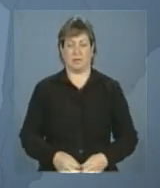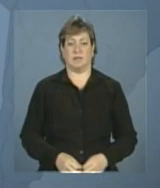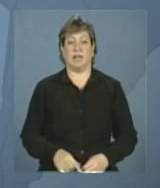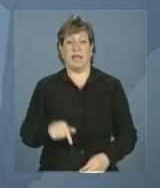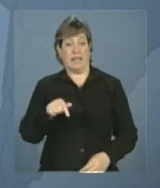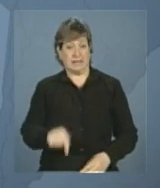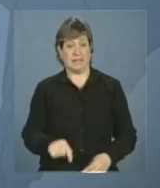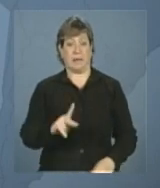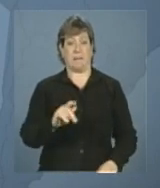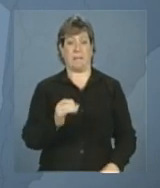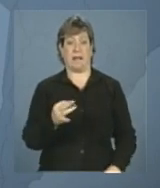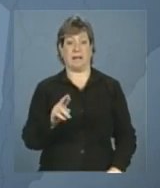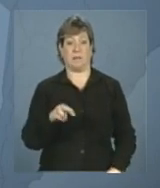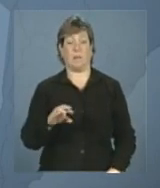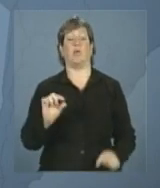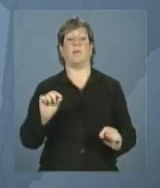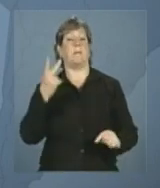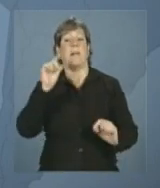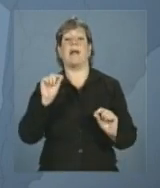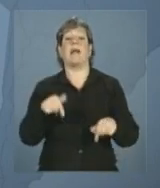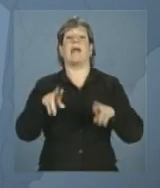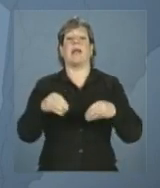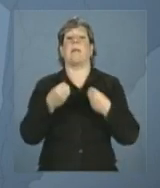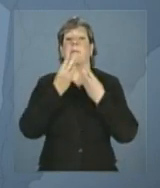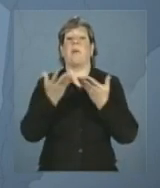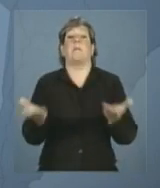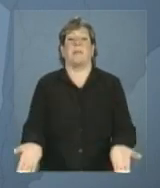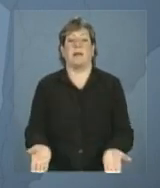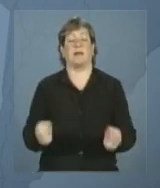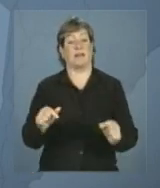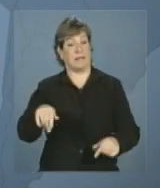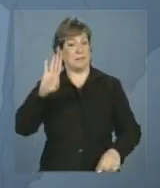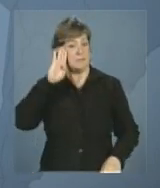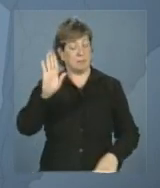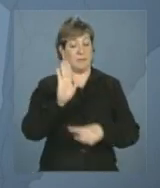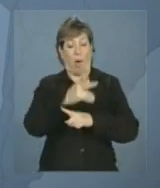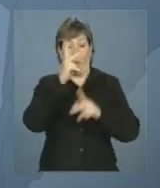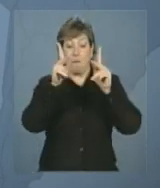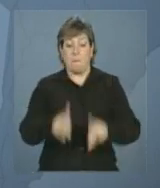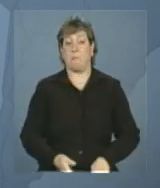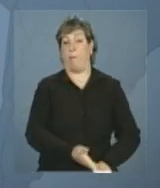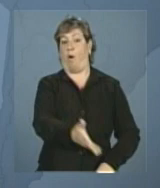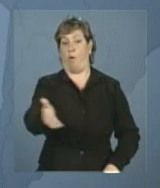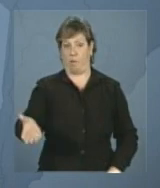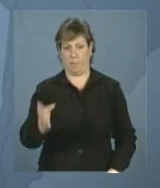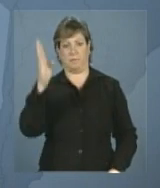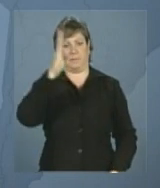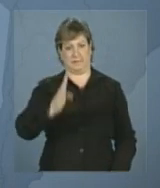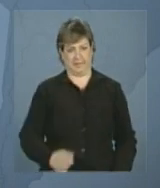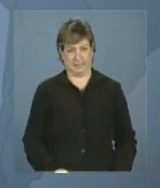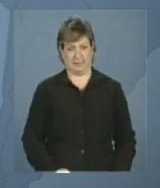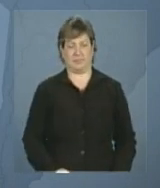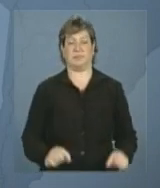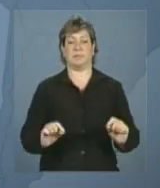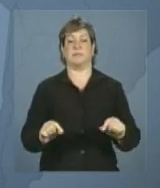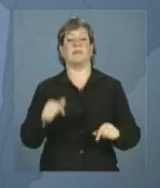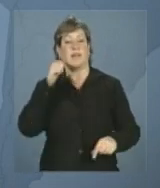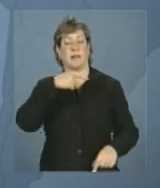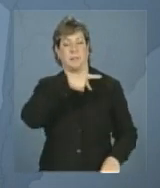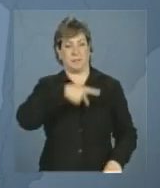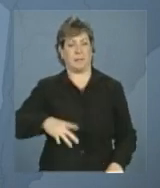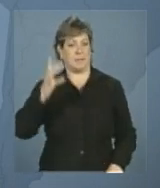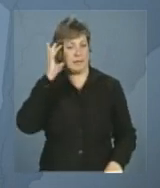patrimônio seria bom para quem. Ela disse que a prioridade é a população brasileira. Ela disse que também, a presidenta Dilma